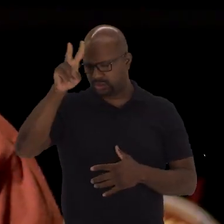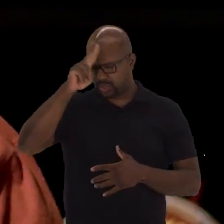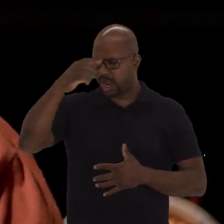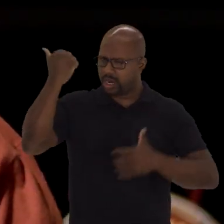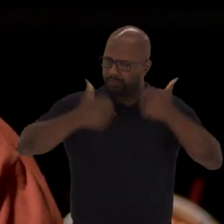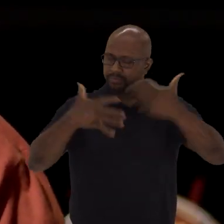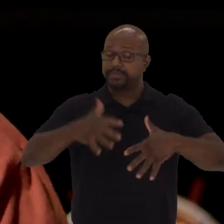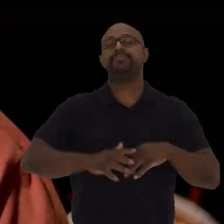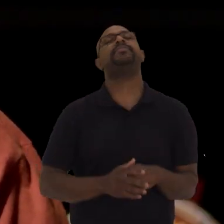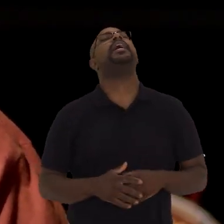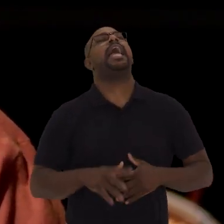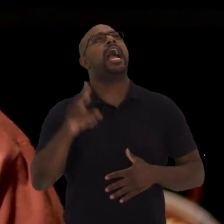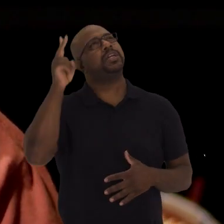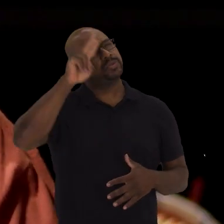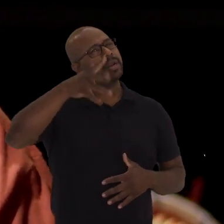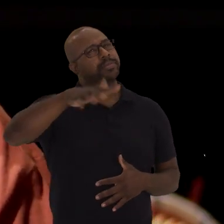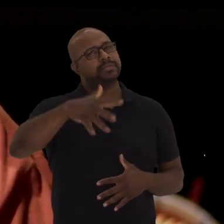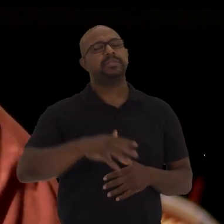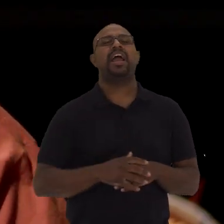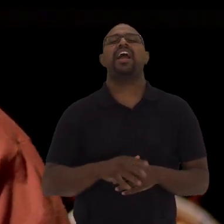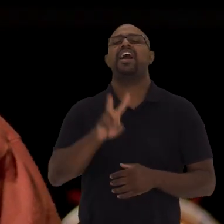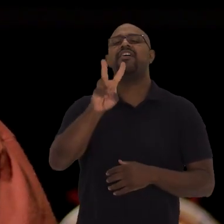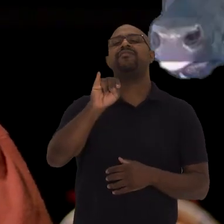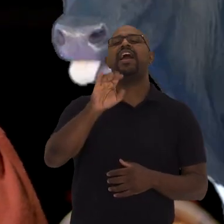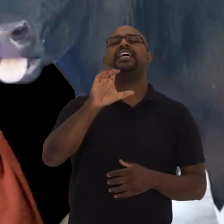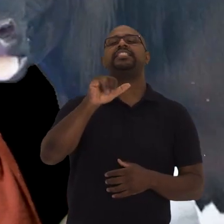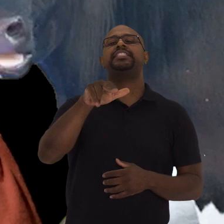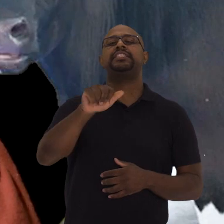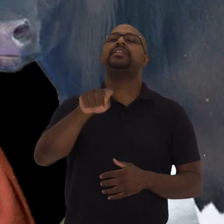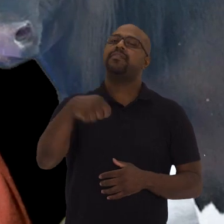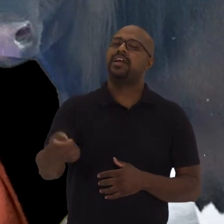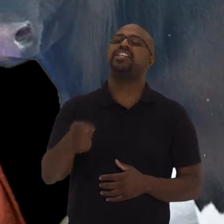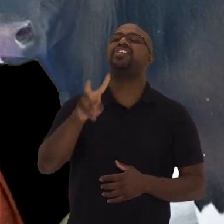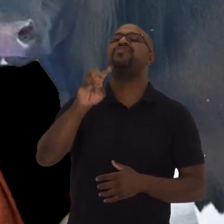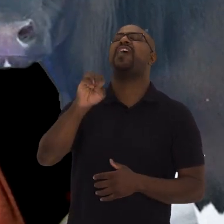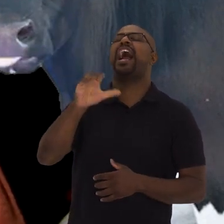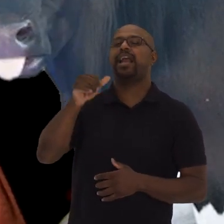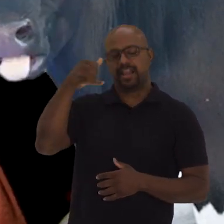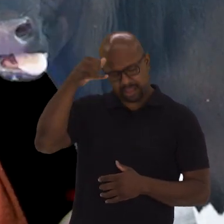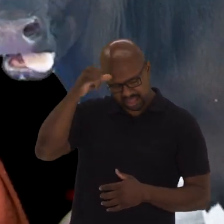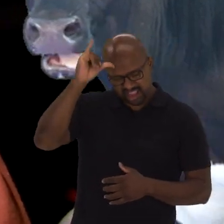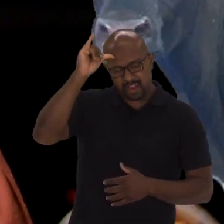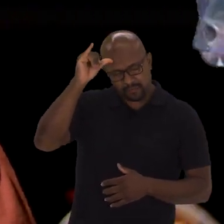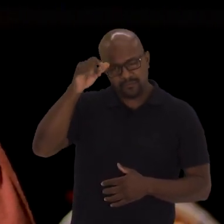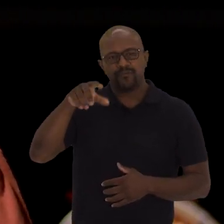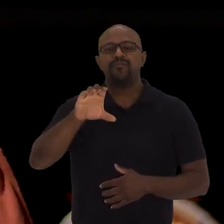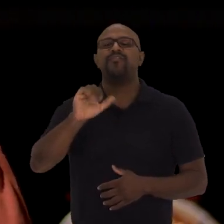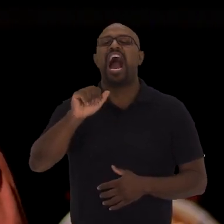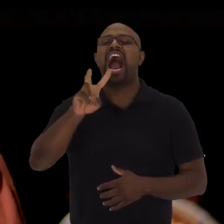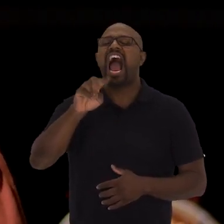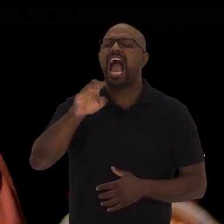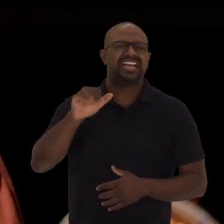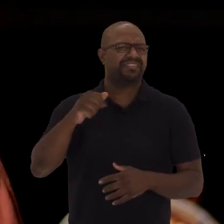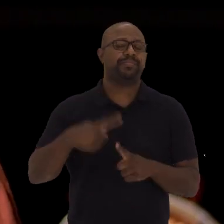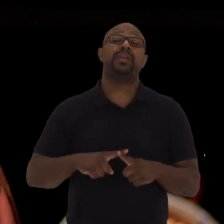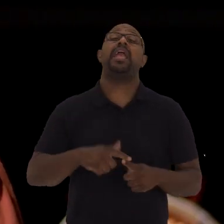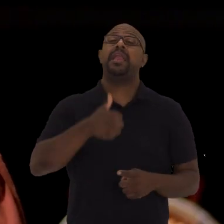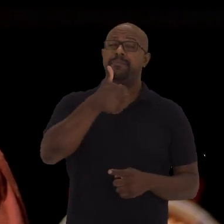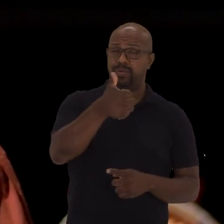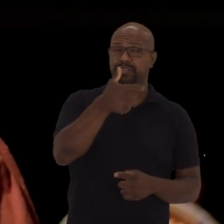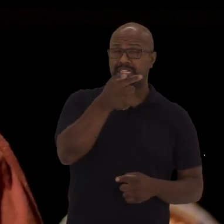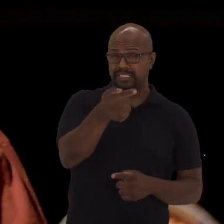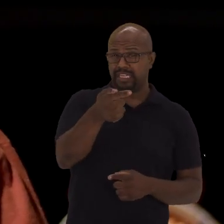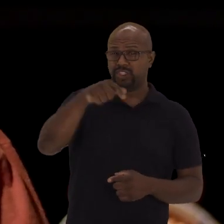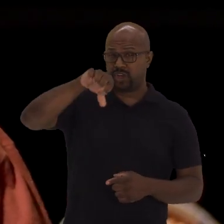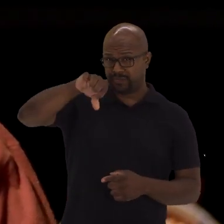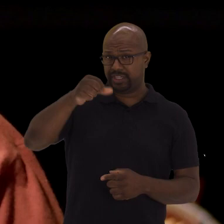A história é mais ou menos assim A palavra vacina vem de vaca, né? Imagem de uma vaca preta e branca à direita do vídeo Em 1796,